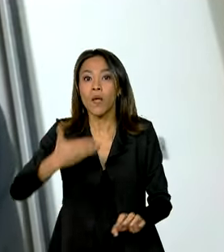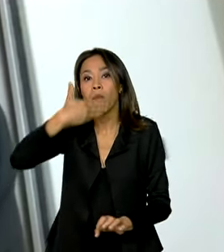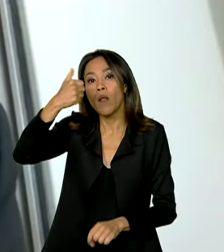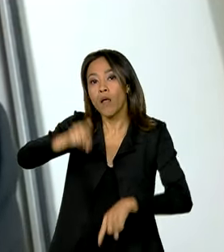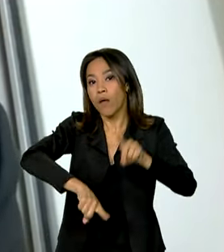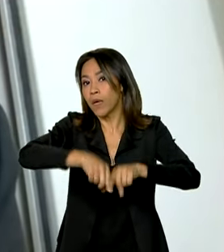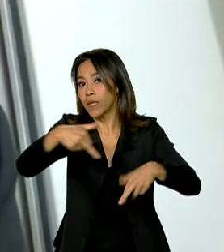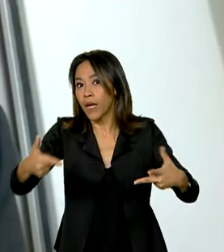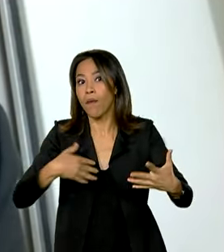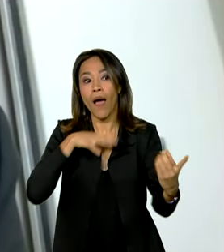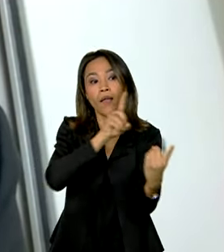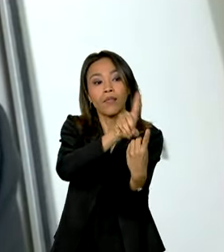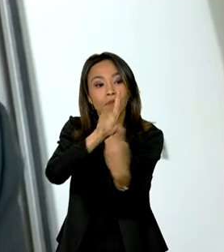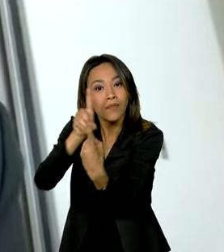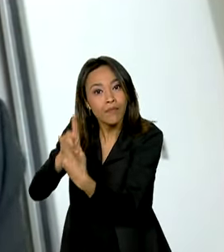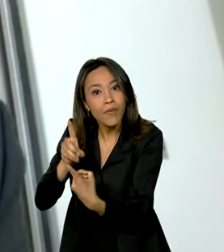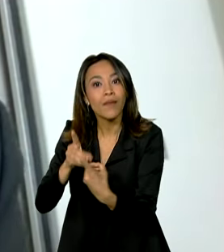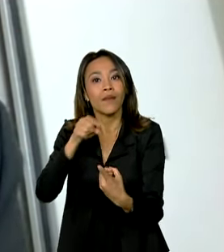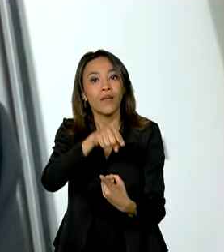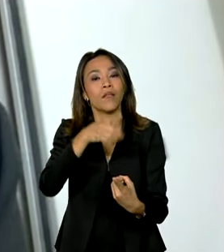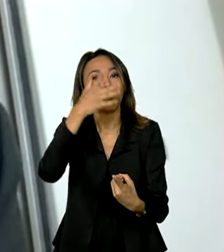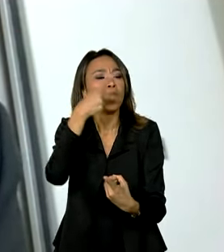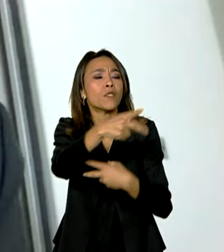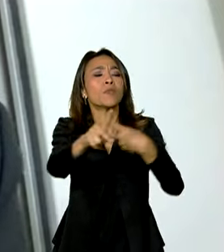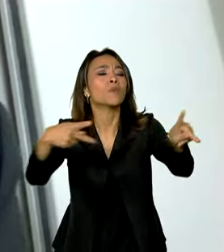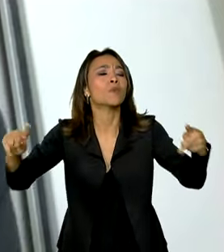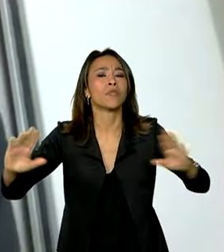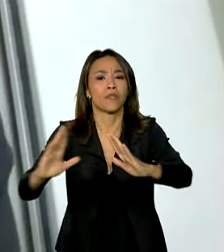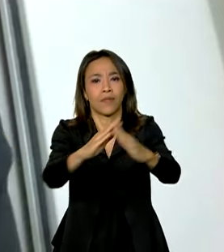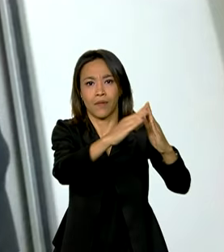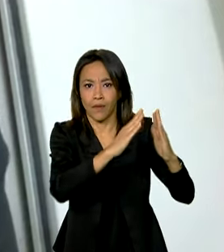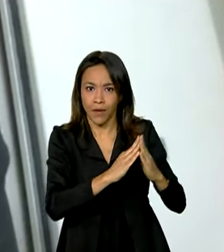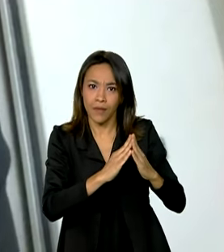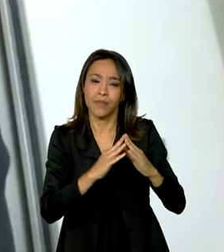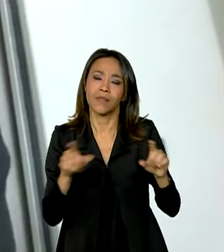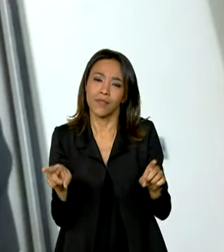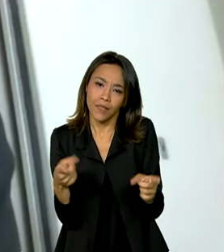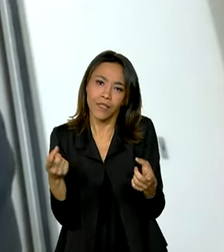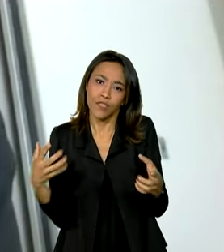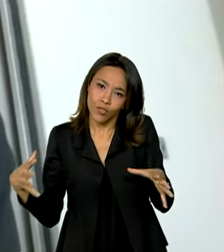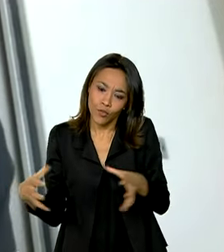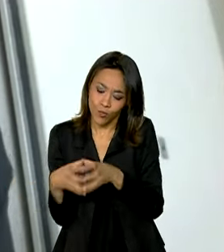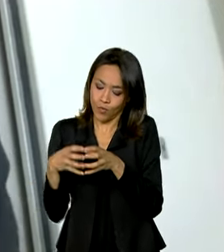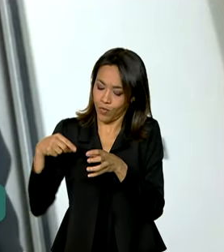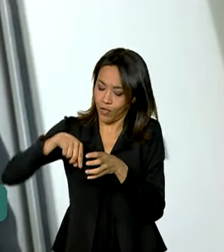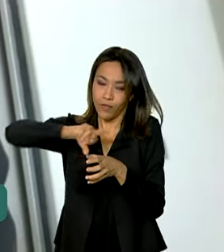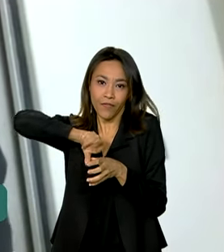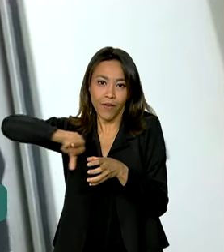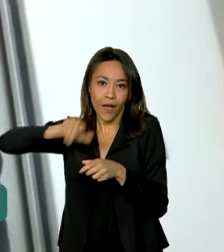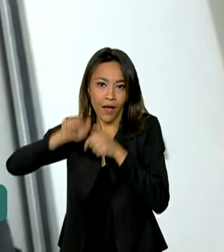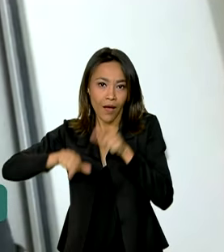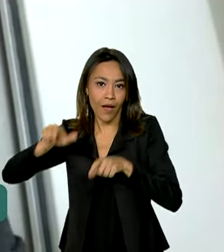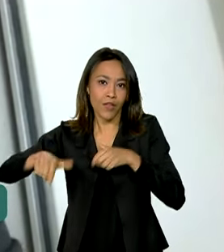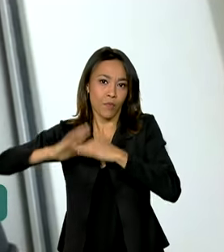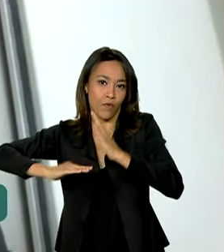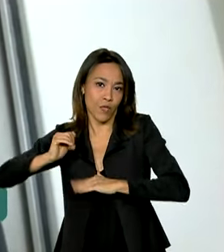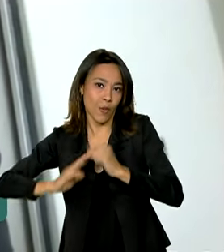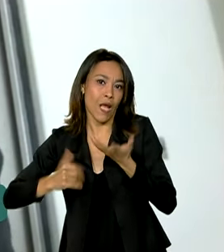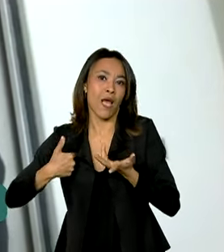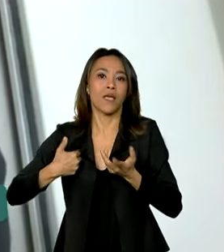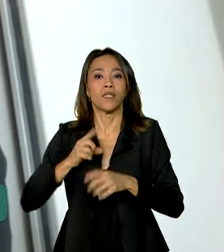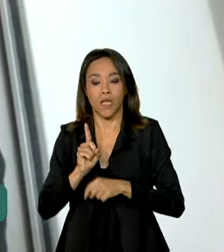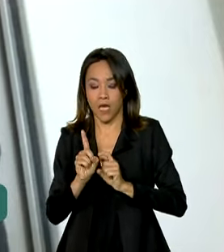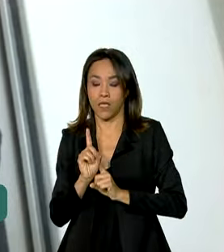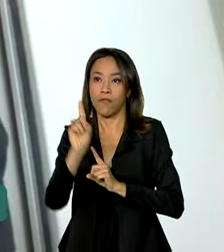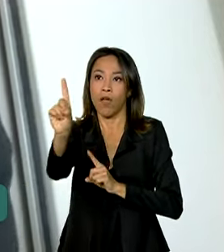família, para as pessoas serem cuidadas perto de suas casas e cuidadas junto com uma equipe multiprofissional composta por agentes comunitários de saúde